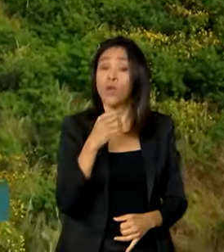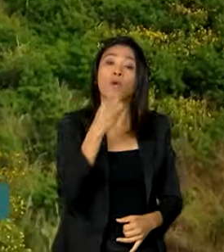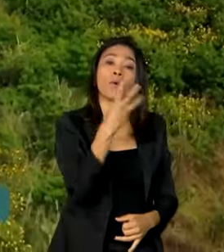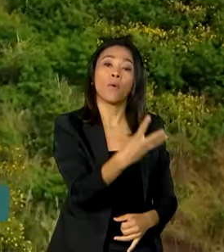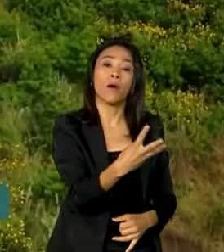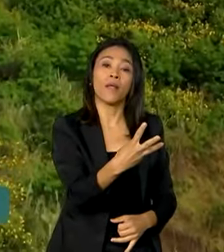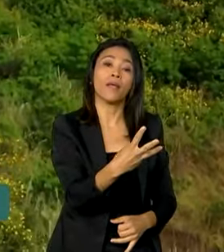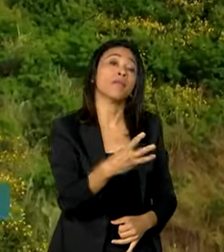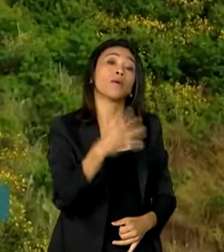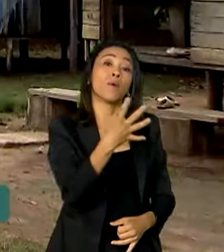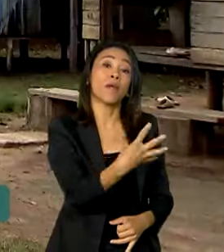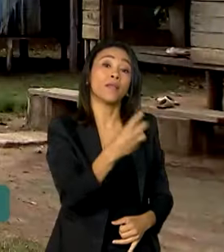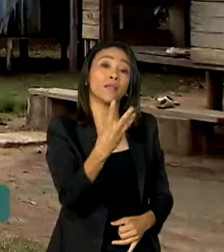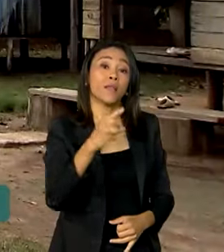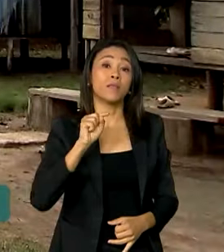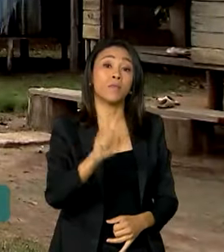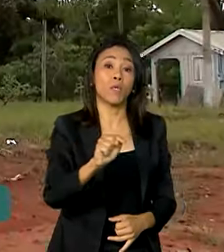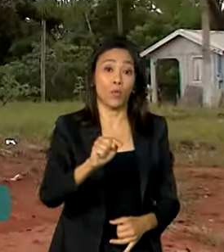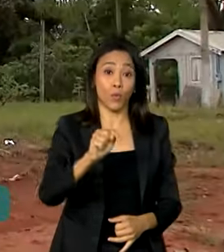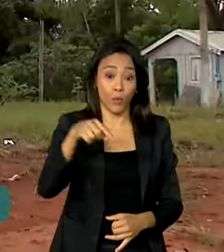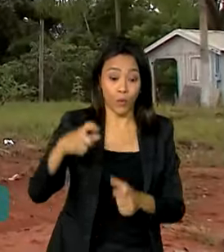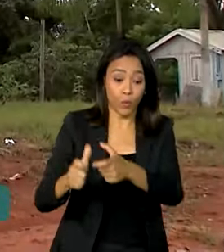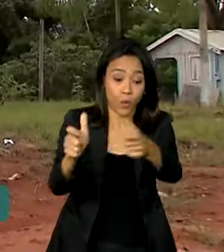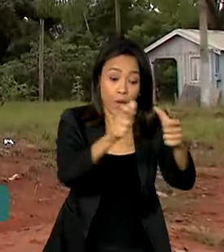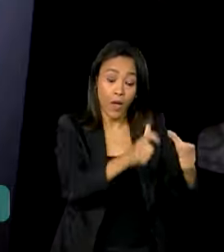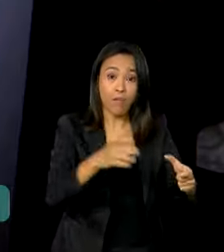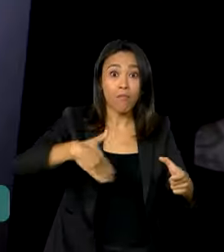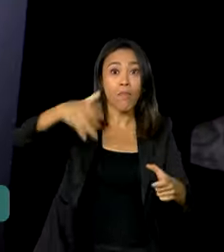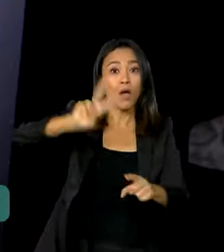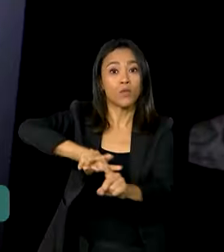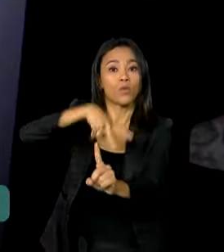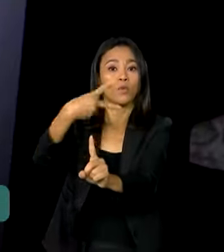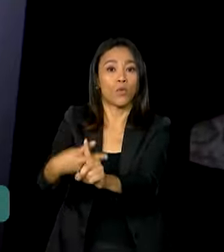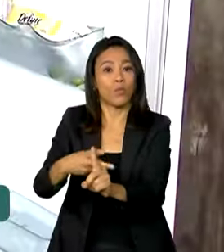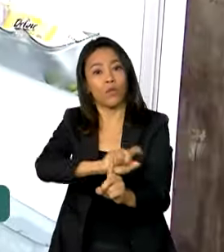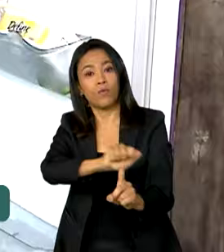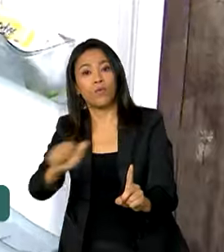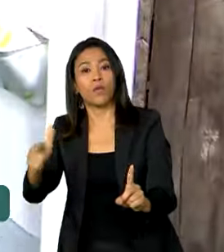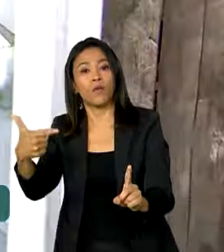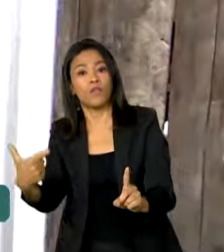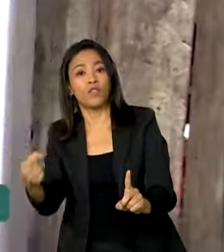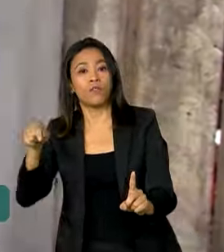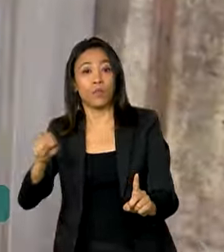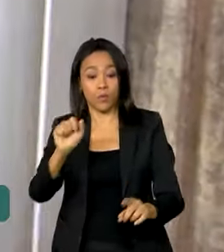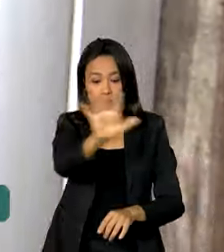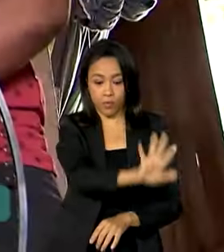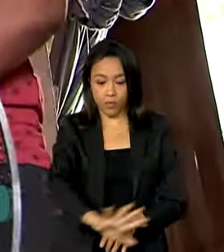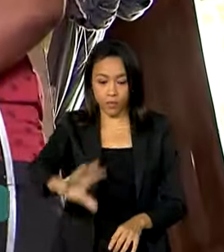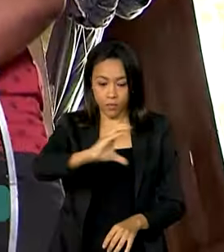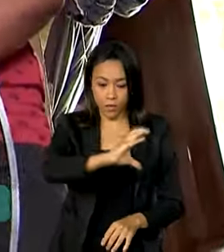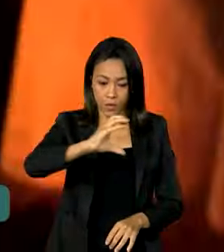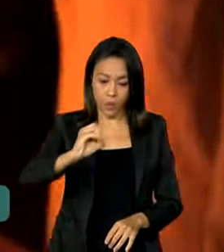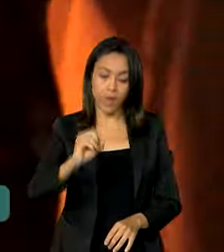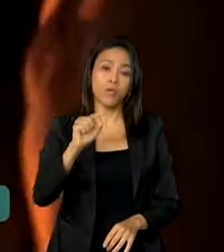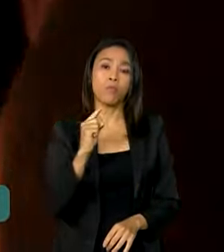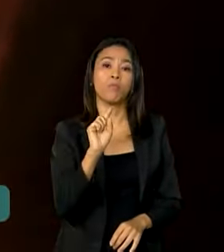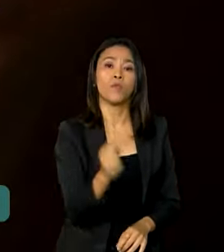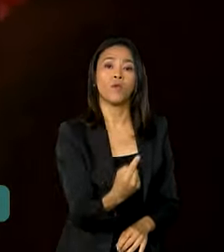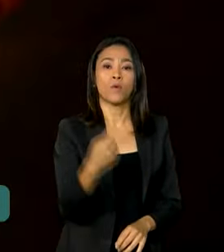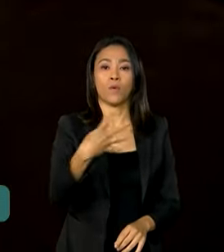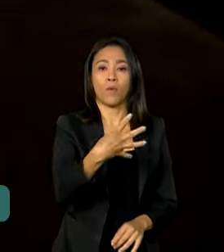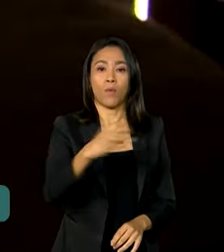mais do que o dobro da Dorneste, que registrou 20 mil. Já no centro-oeste, foram 1.400